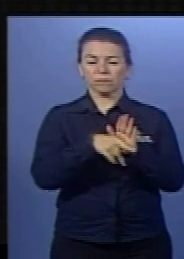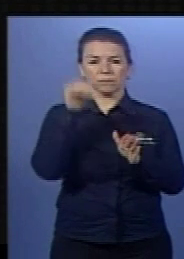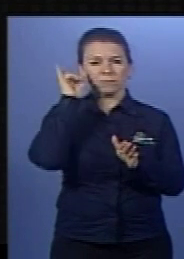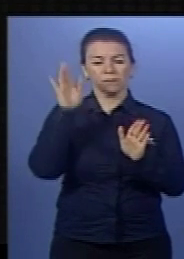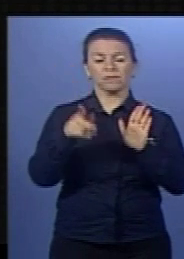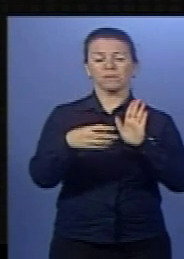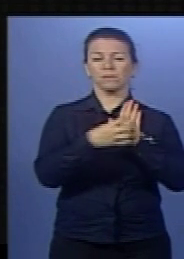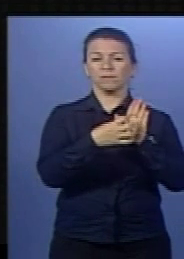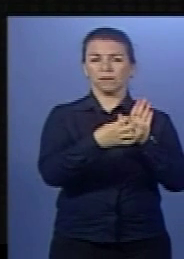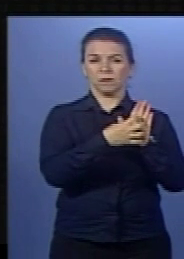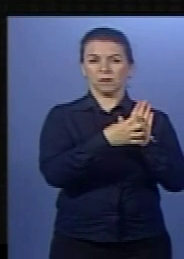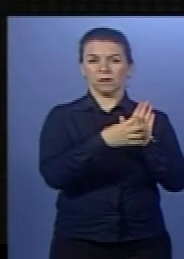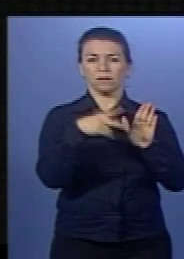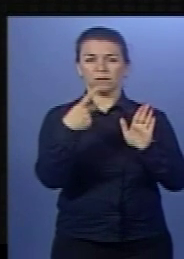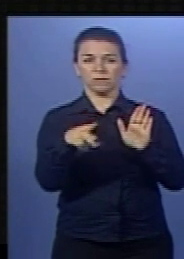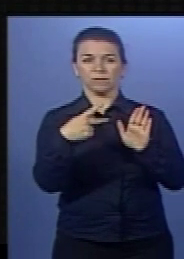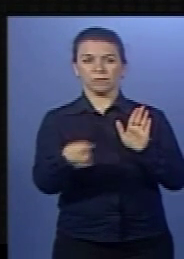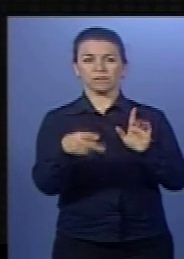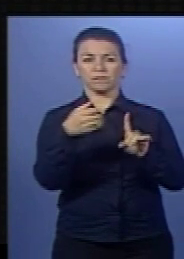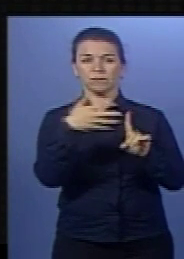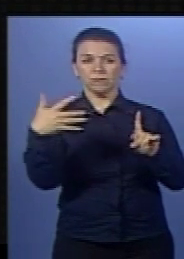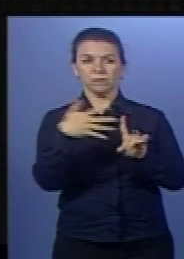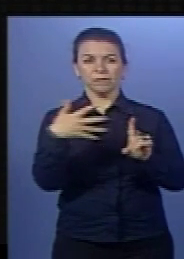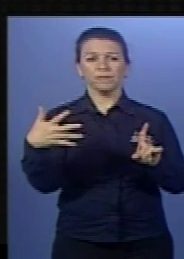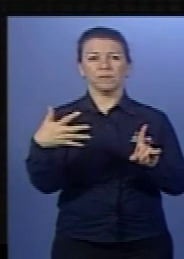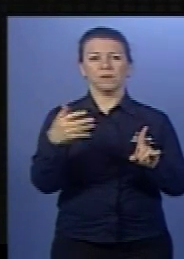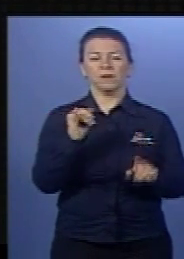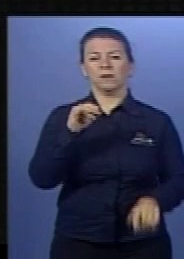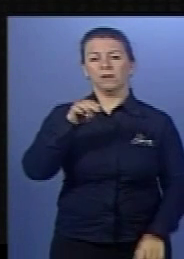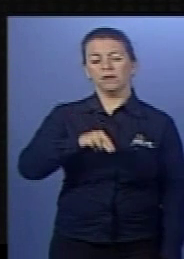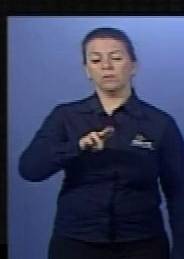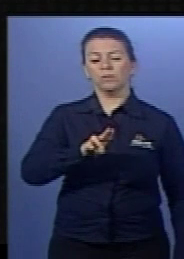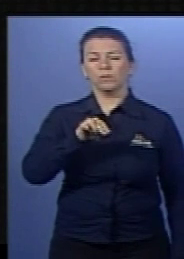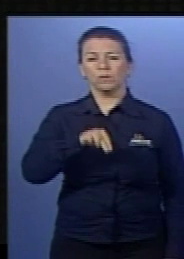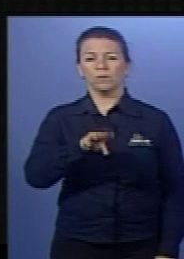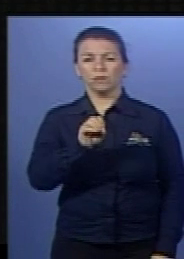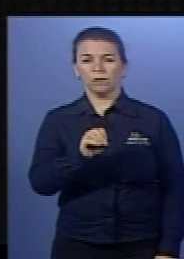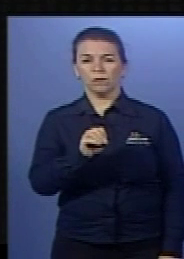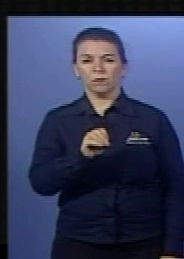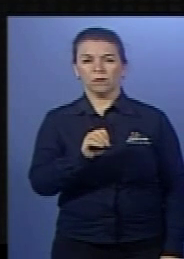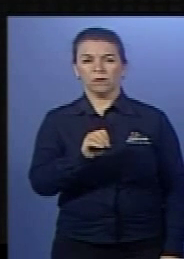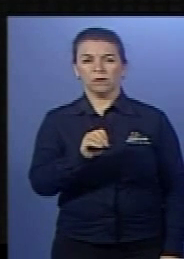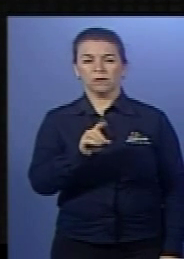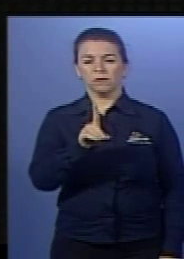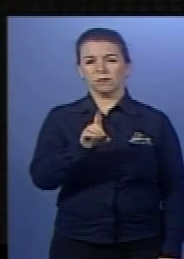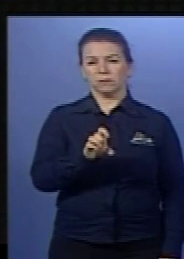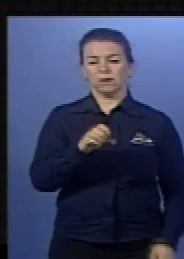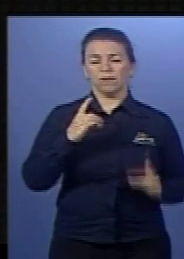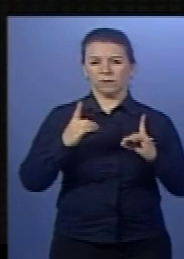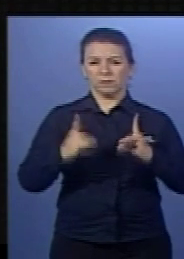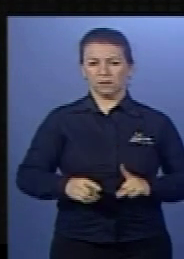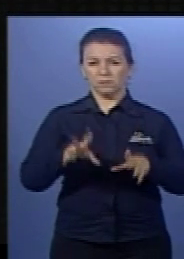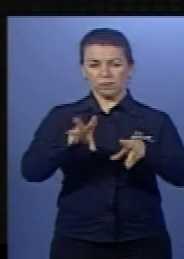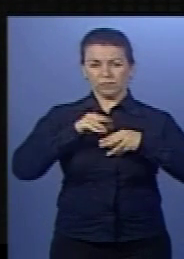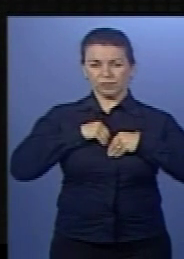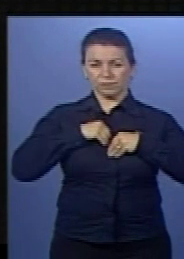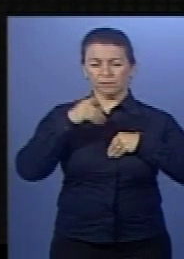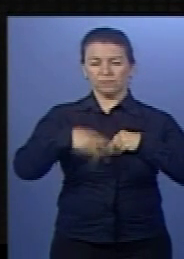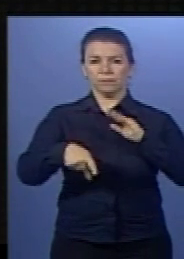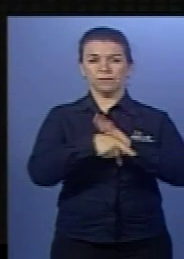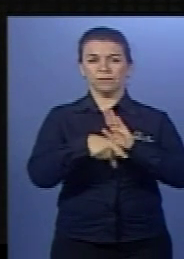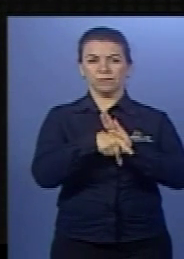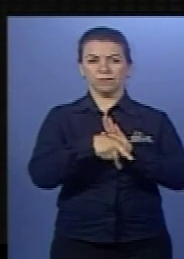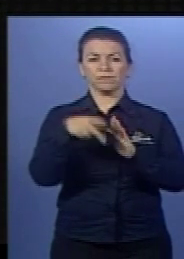a AIDS, síndrome da imunodeficiência adquirida. Lembre que é um vírus. Esse produto tem como princípio